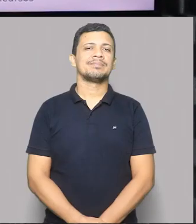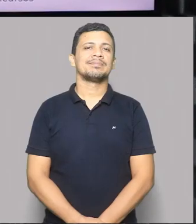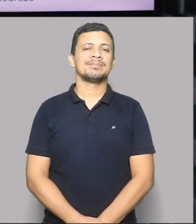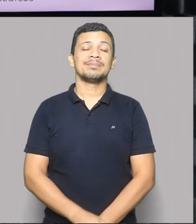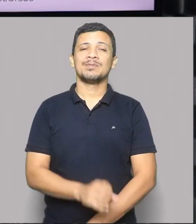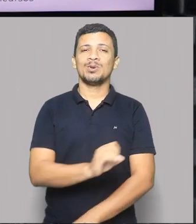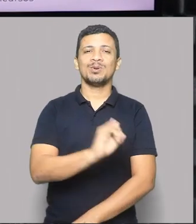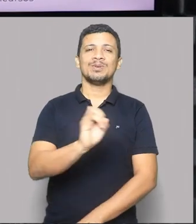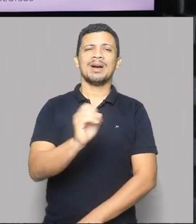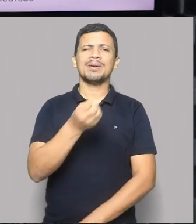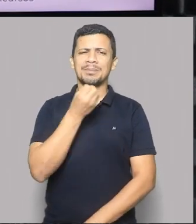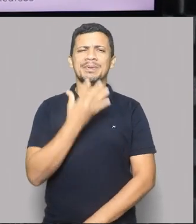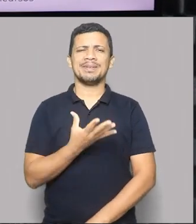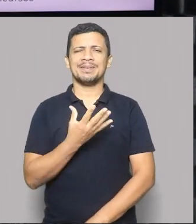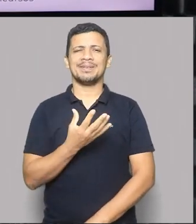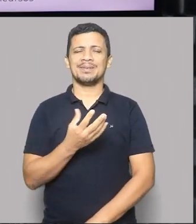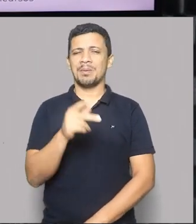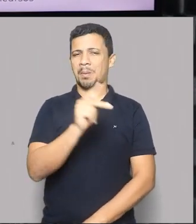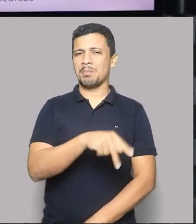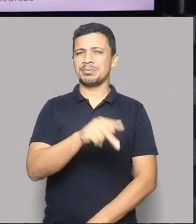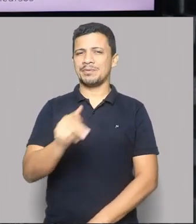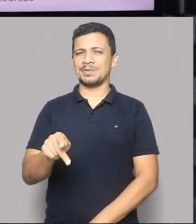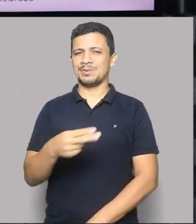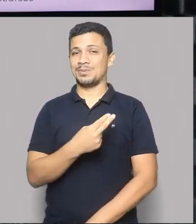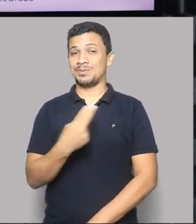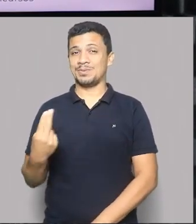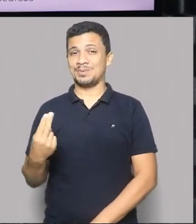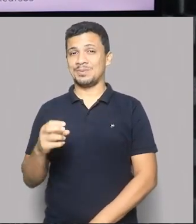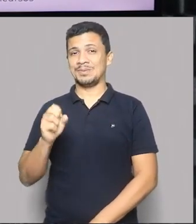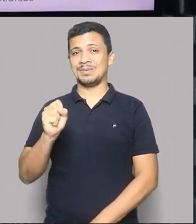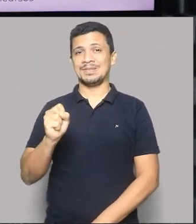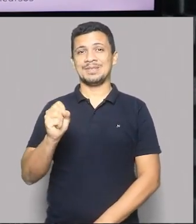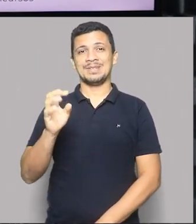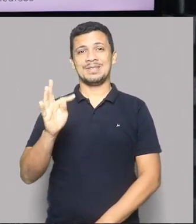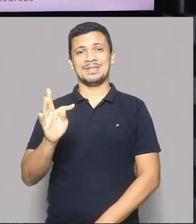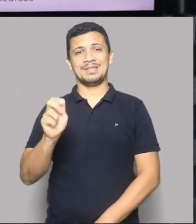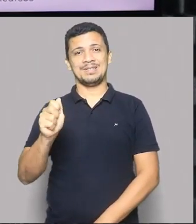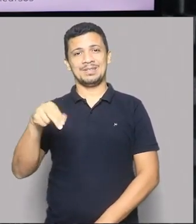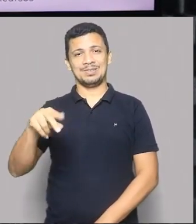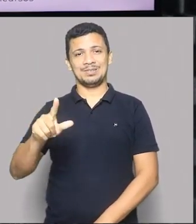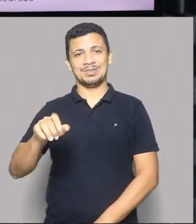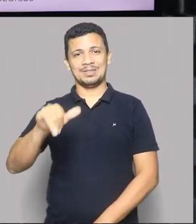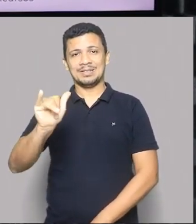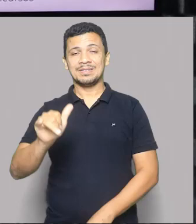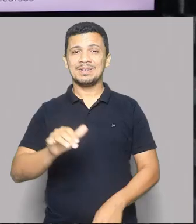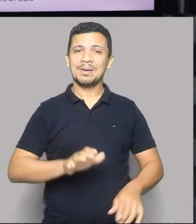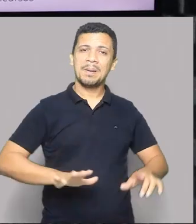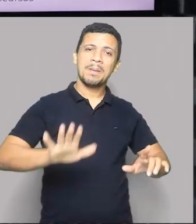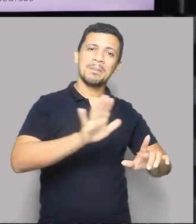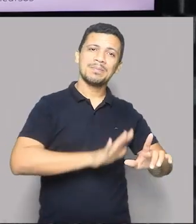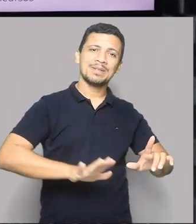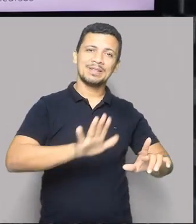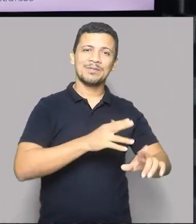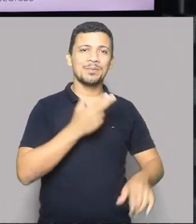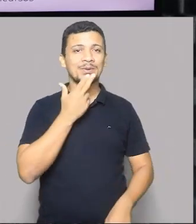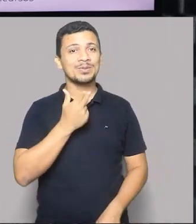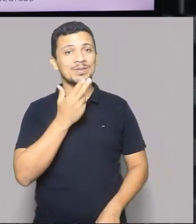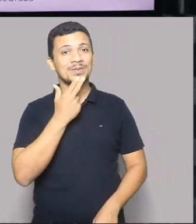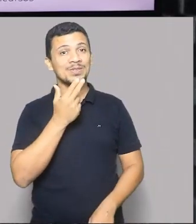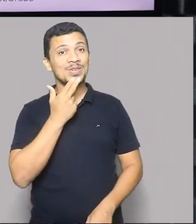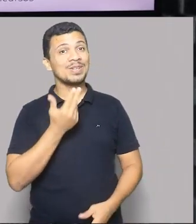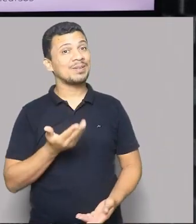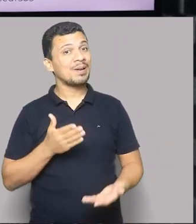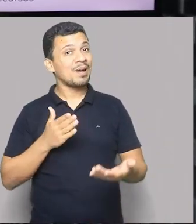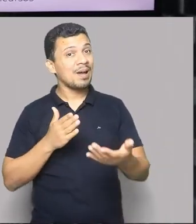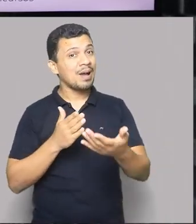Fala galerinha, tudo bem? Professor Stanley Ferreira, plataforma Gonçalo Dias, a prova mais Enem